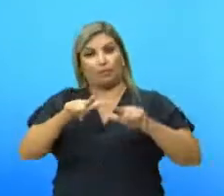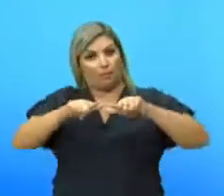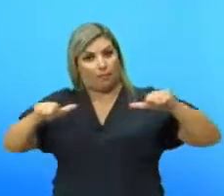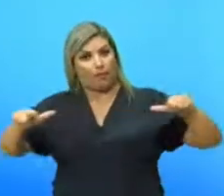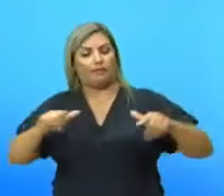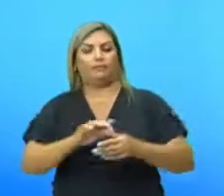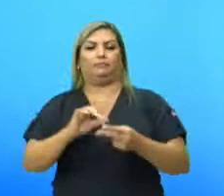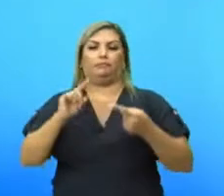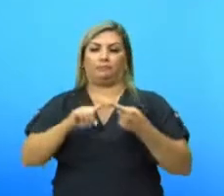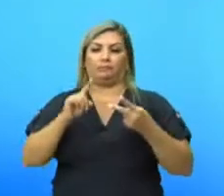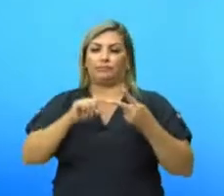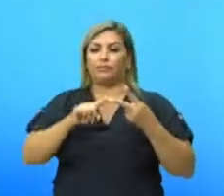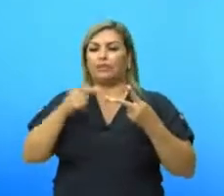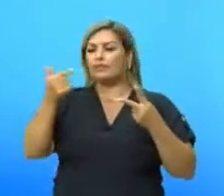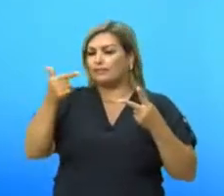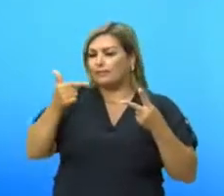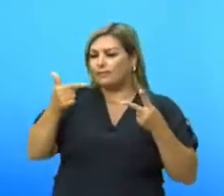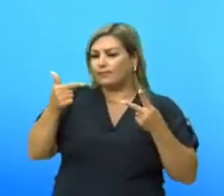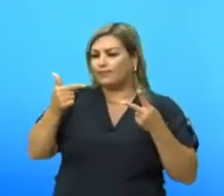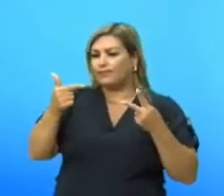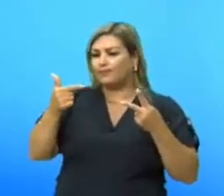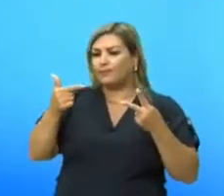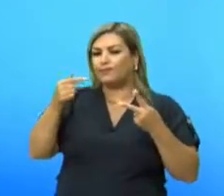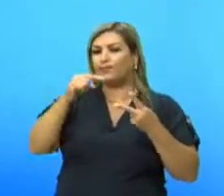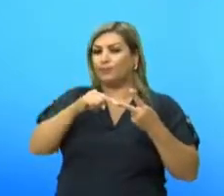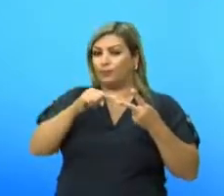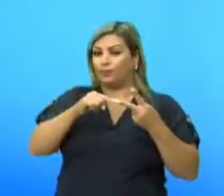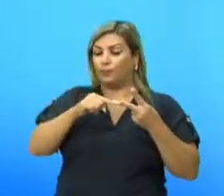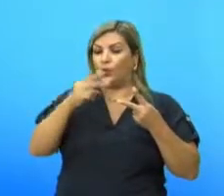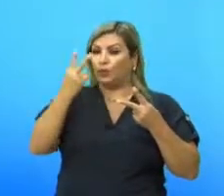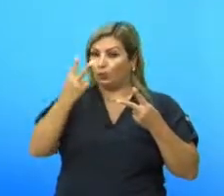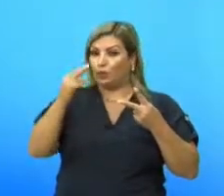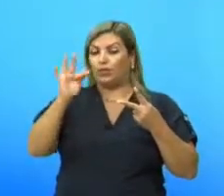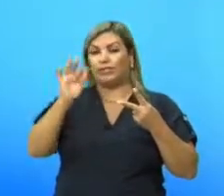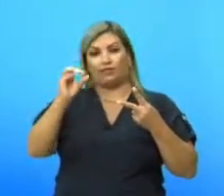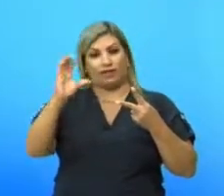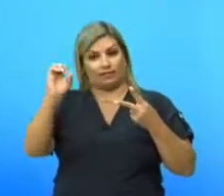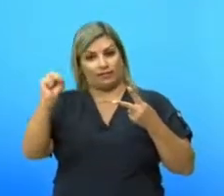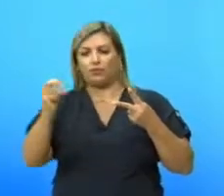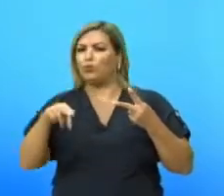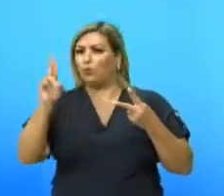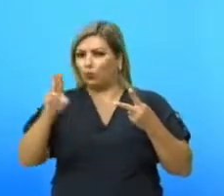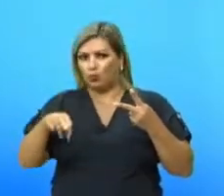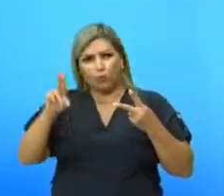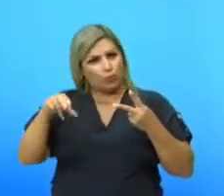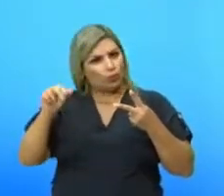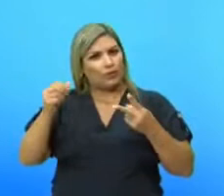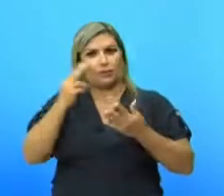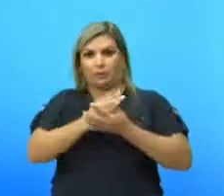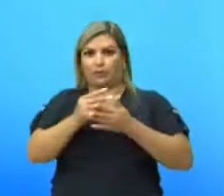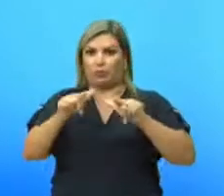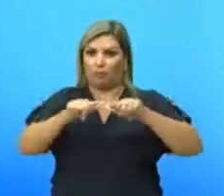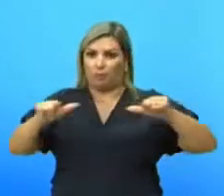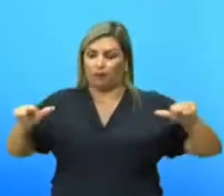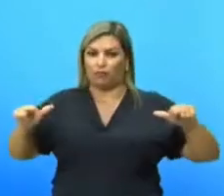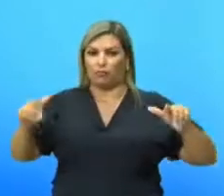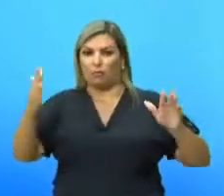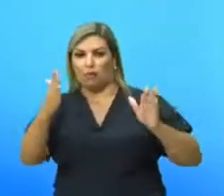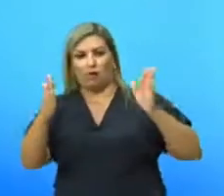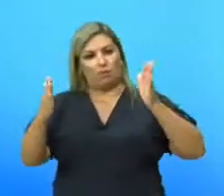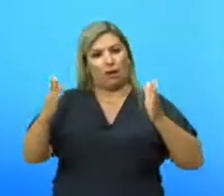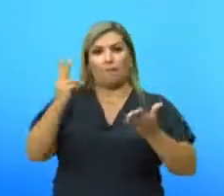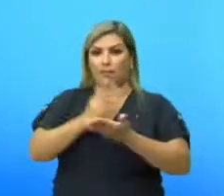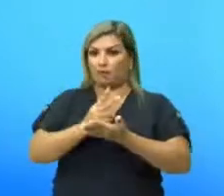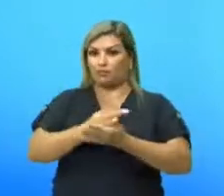Polígono. Segunda condição. Duas faces nunca estão contidas no mesmo plano. O é no mesmo